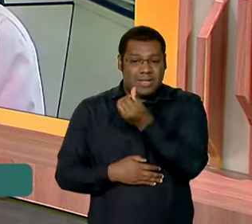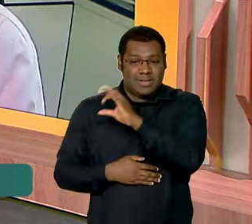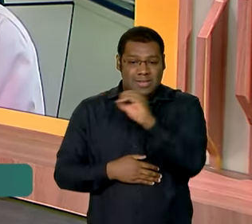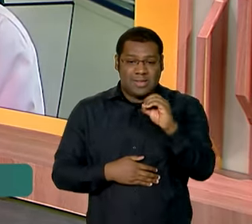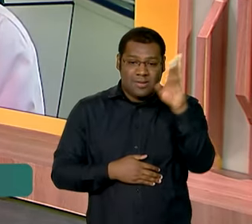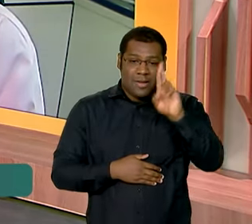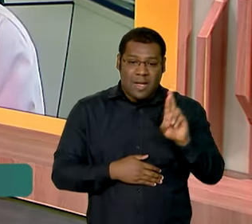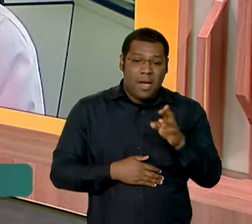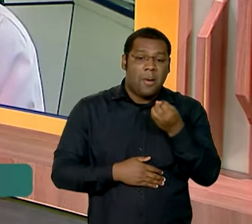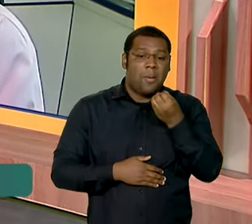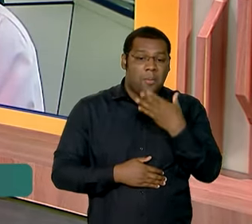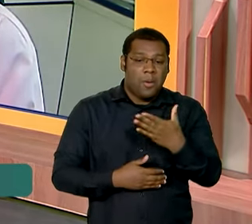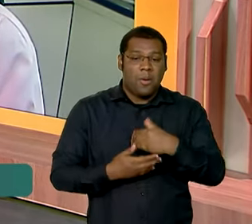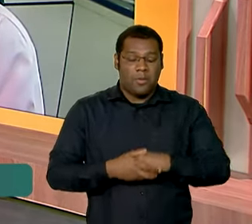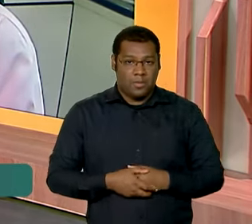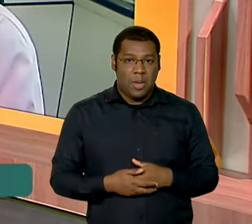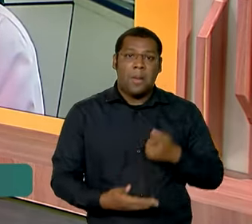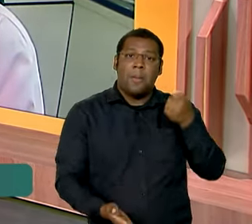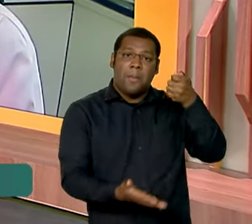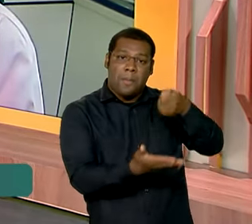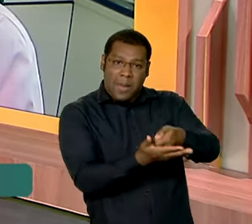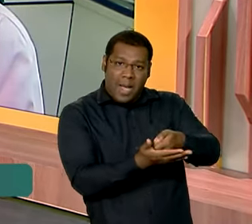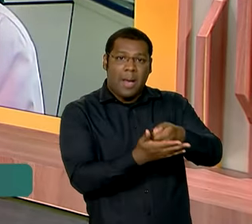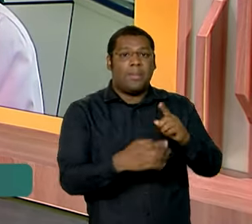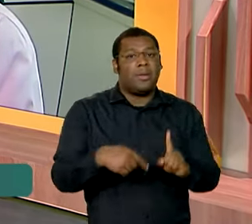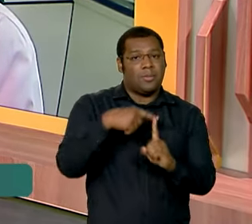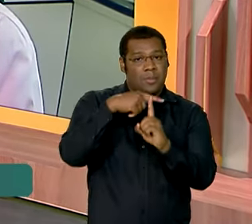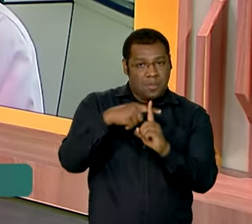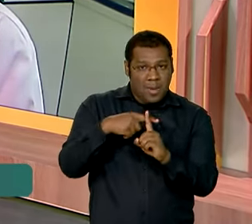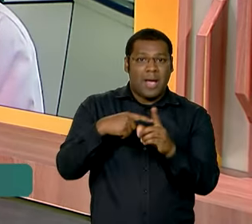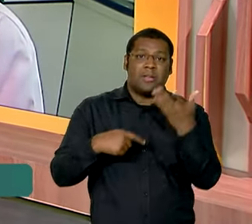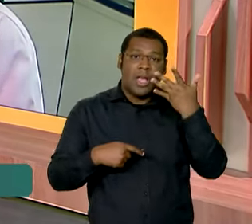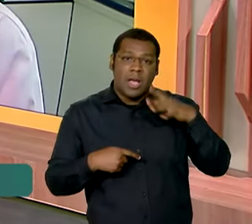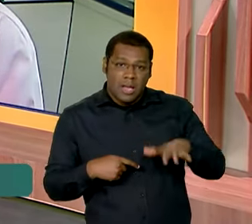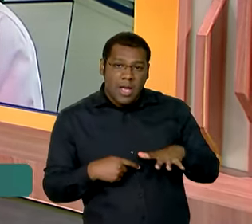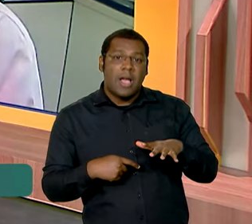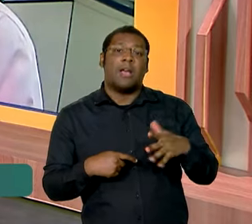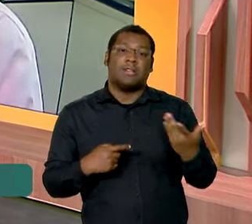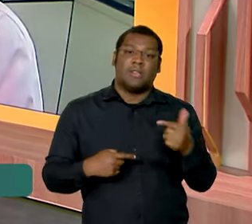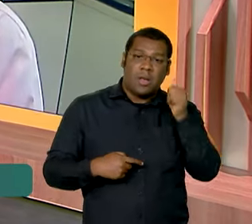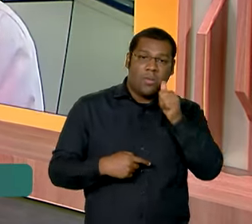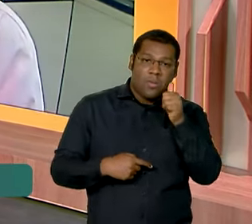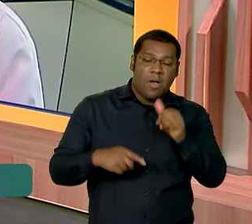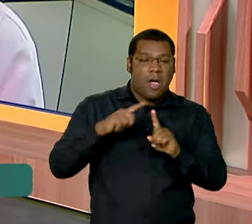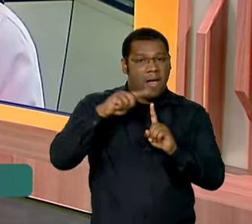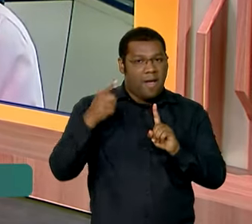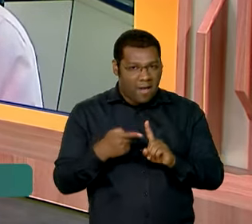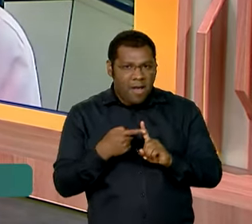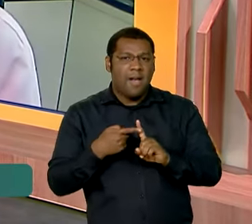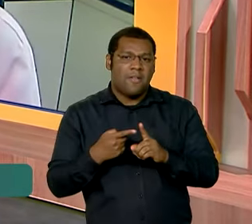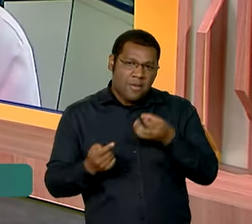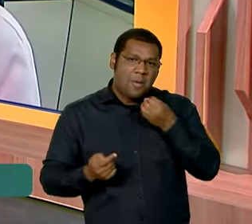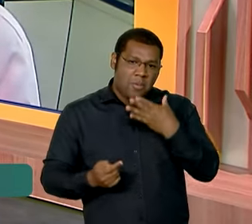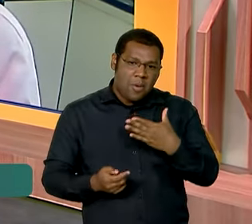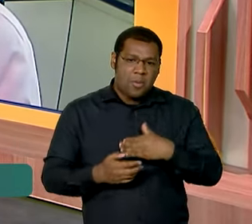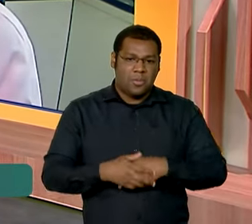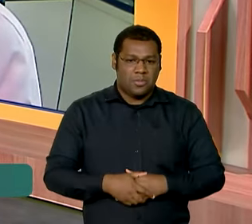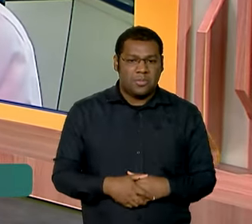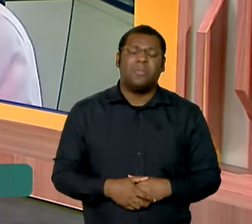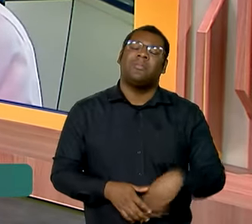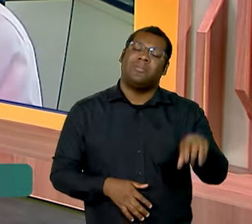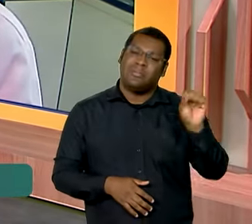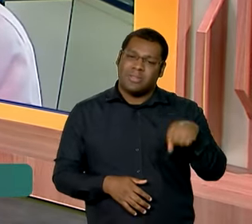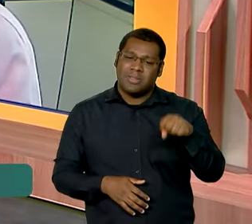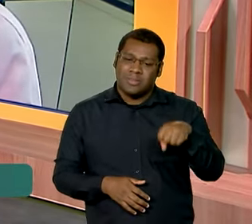pagamentos extras para crianças, gestantes e puérperas. Valeu a pena, diretora? Sem dúvida. Acho que esse resultado